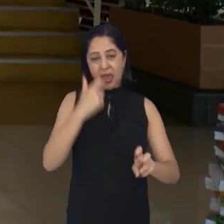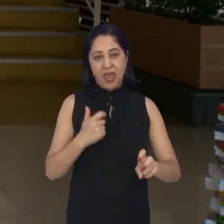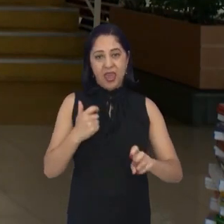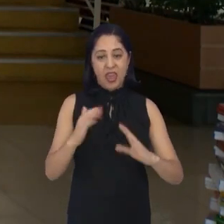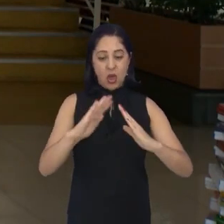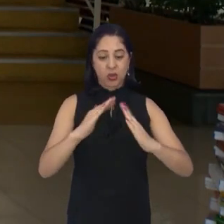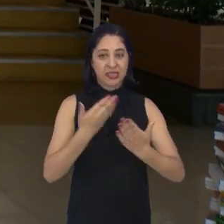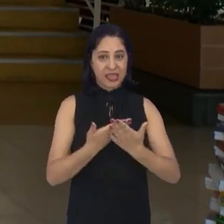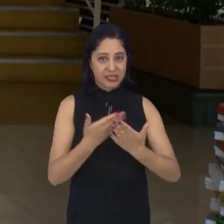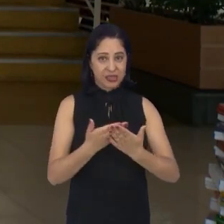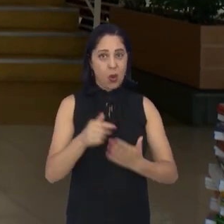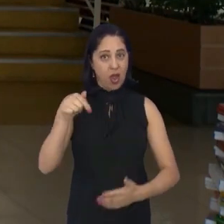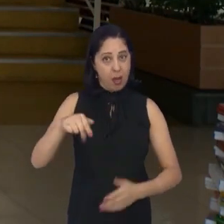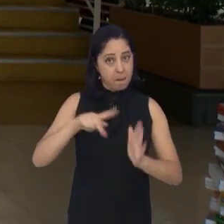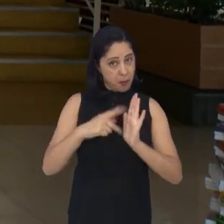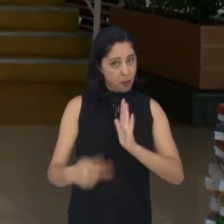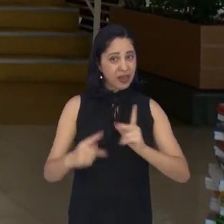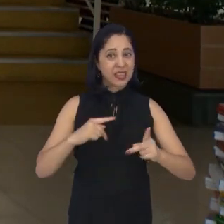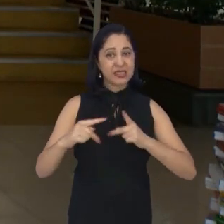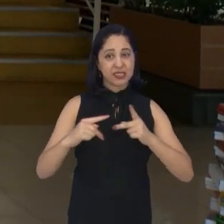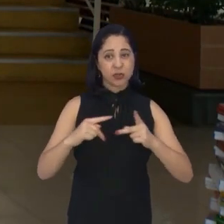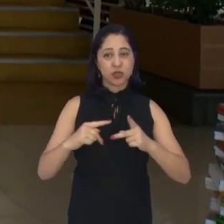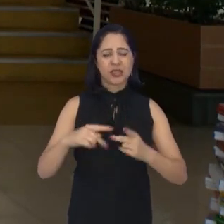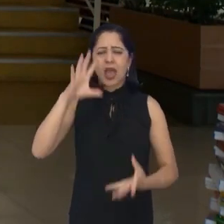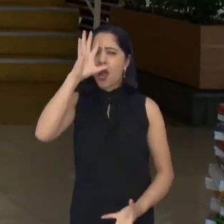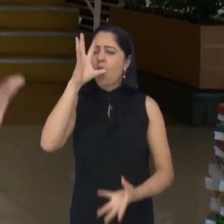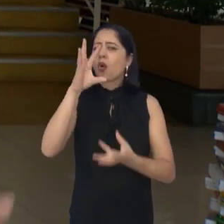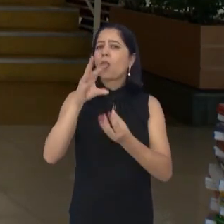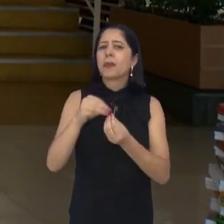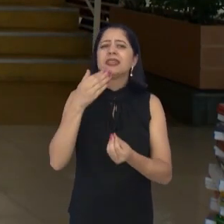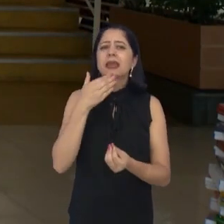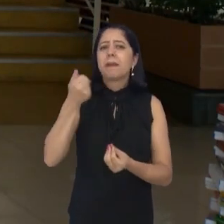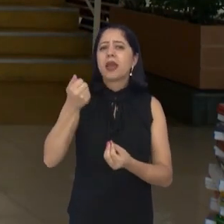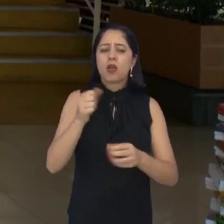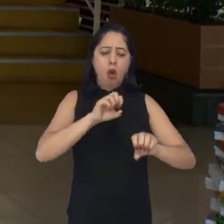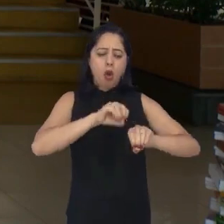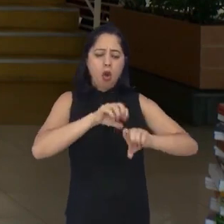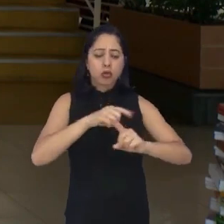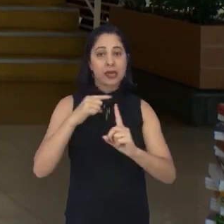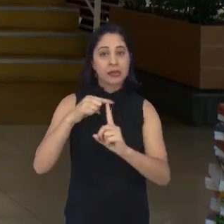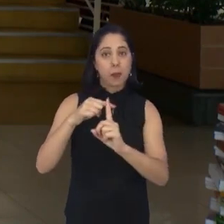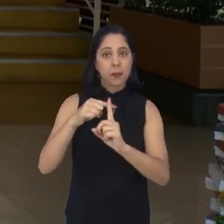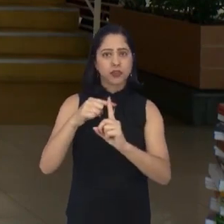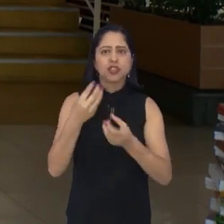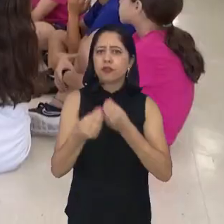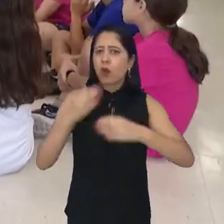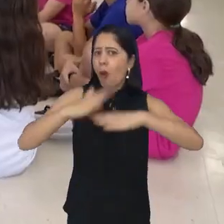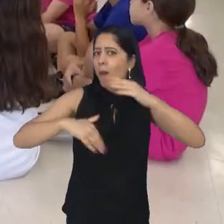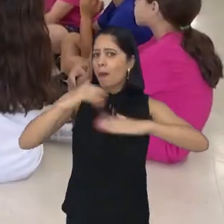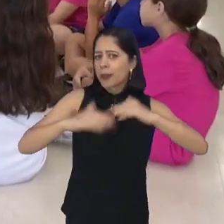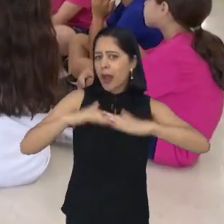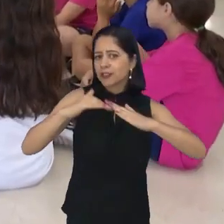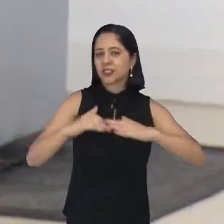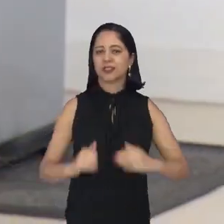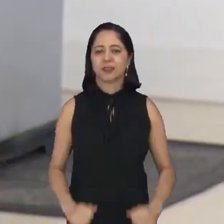agora no Colégio de São José dos Campos para entender como é que a educação positiva funciona na prática.